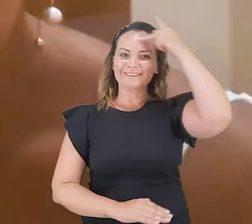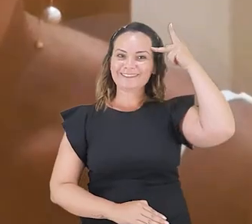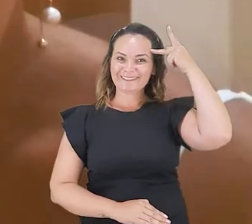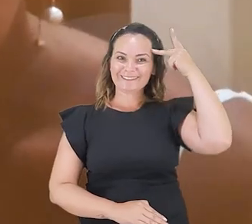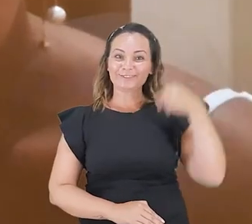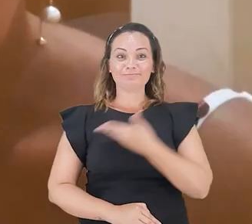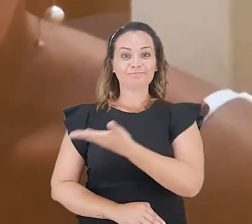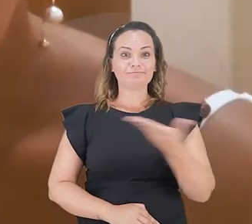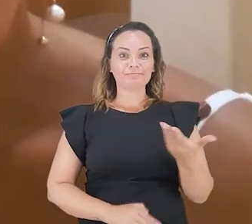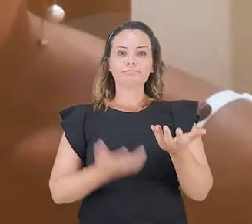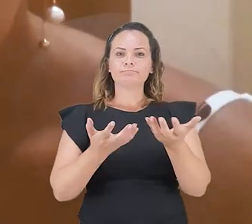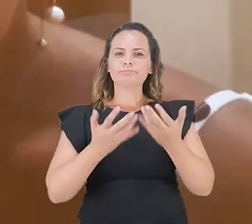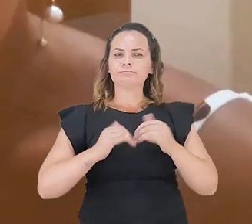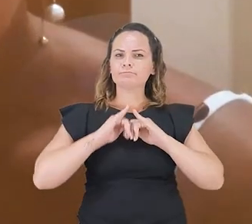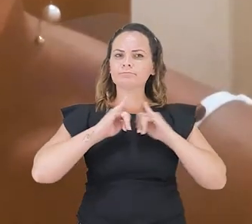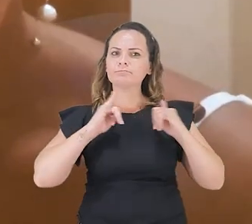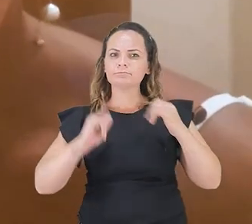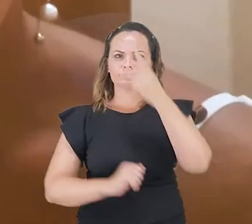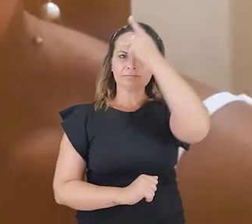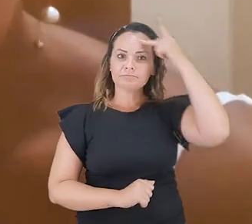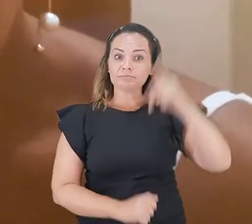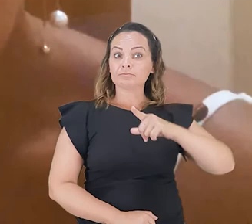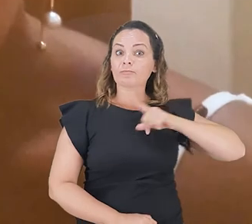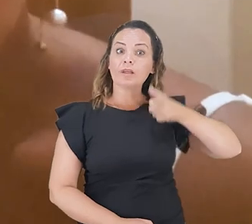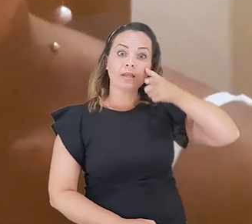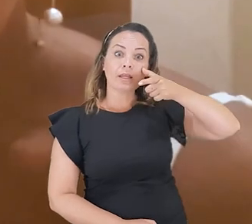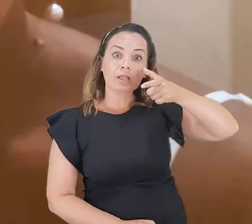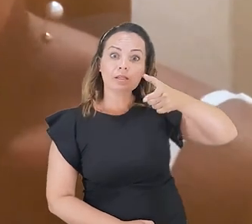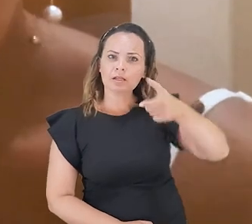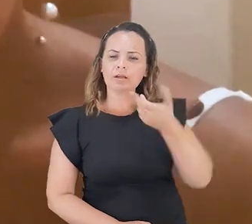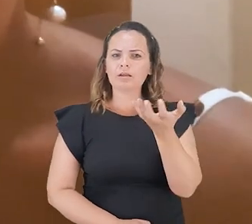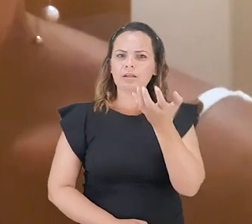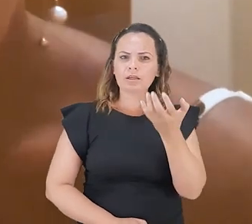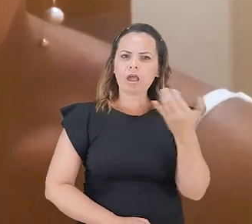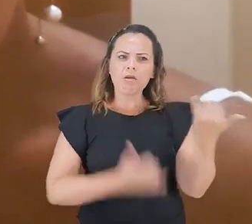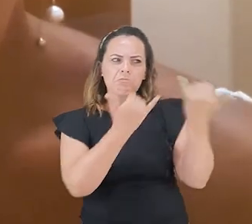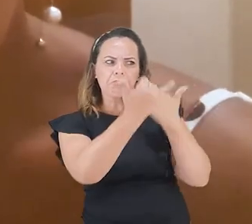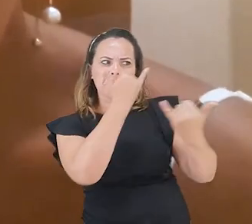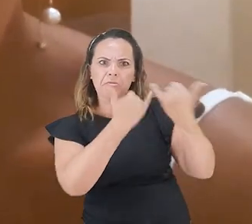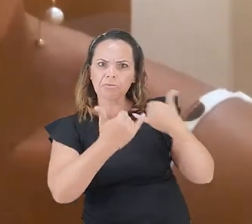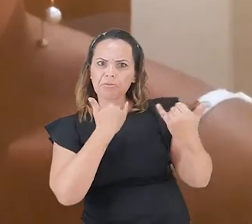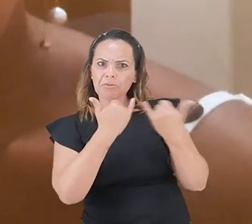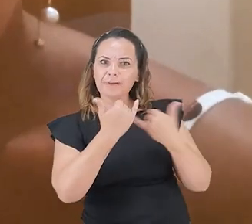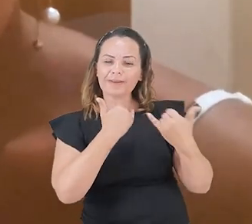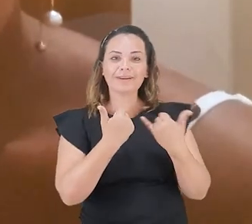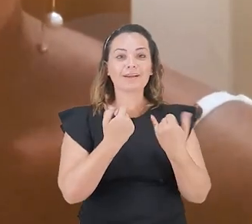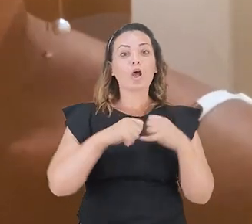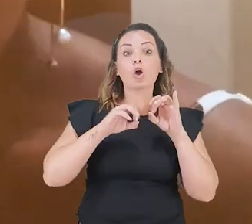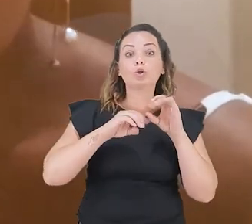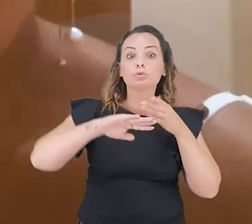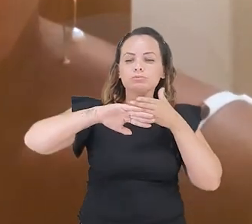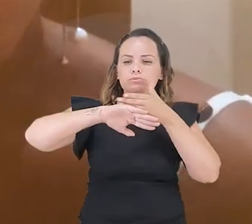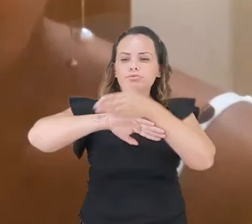mensagem final, eu quero colocar aqui que as pessoas que se interessarem, quiserem mais informações sobre o WASH, basta